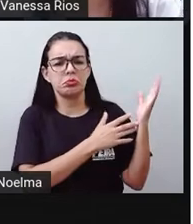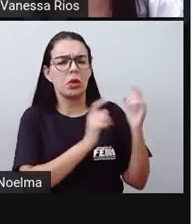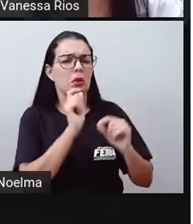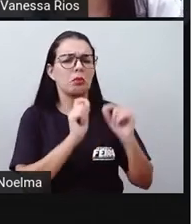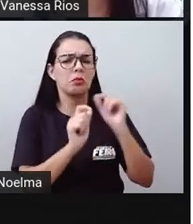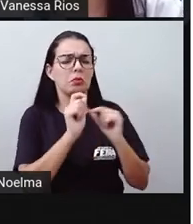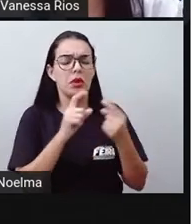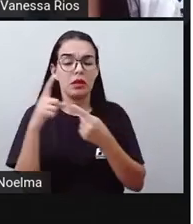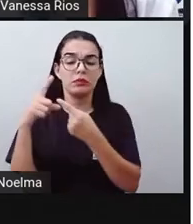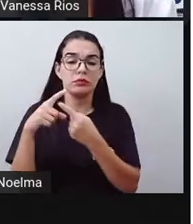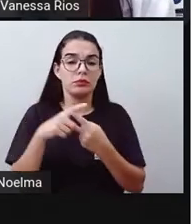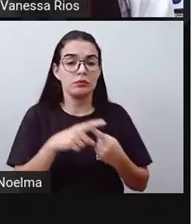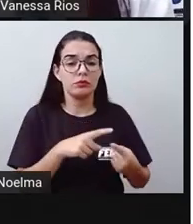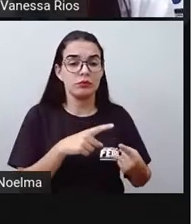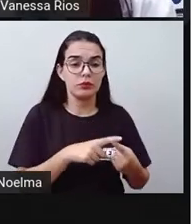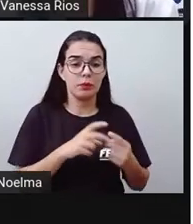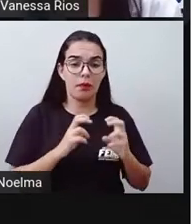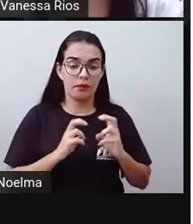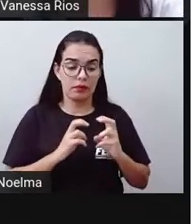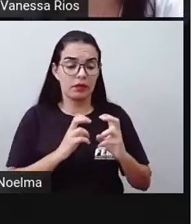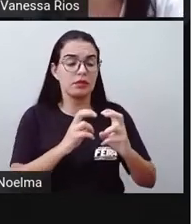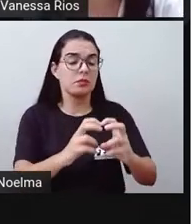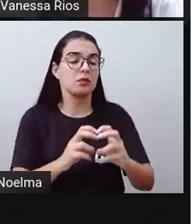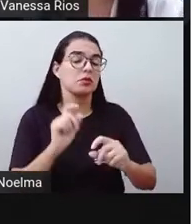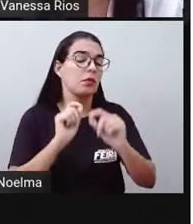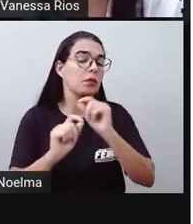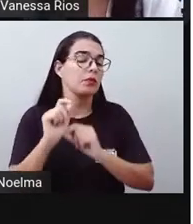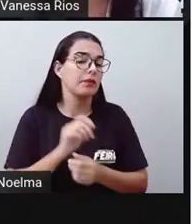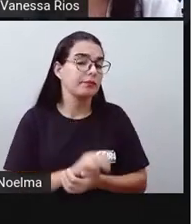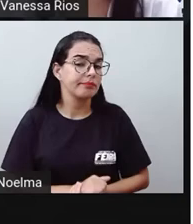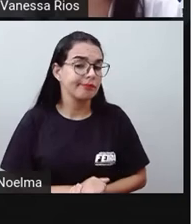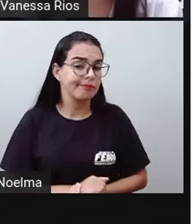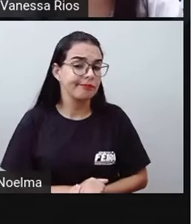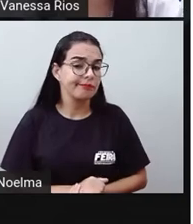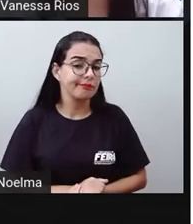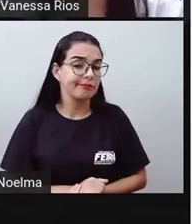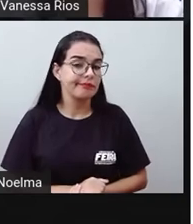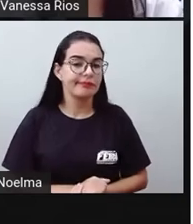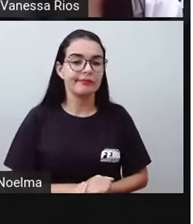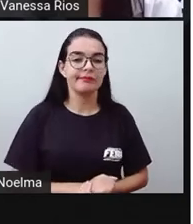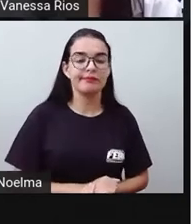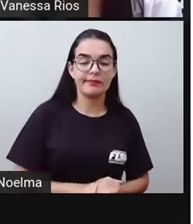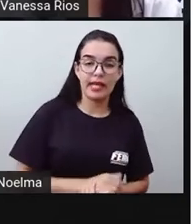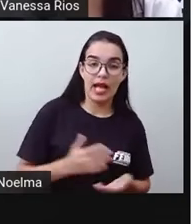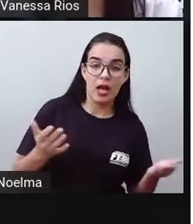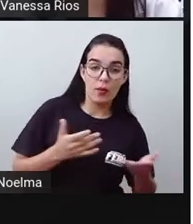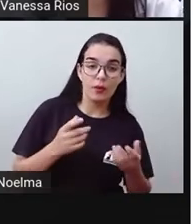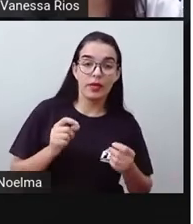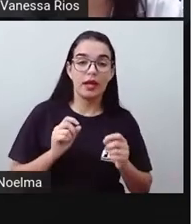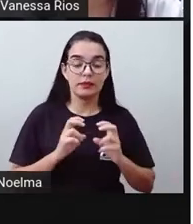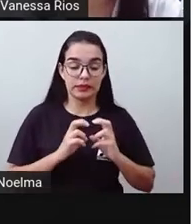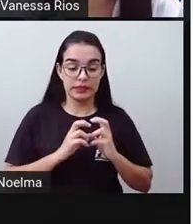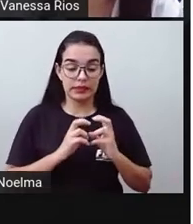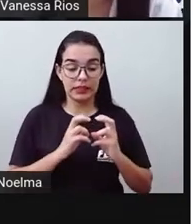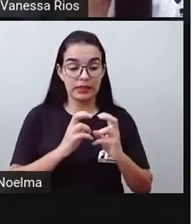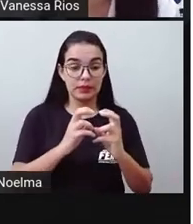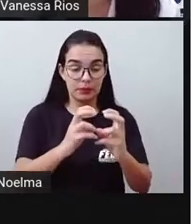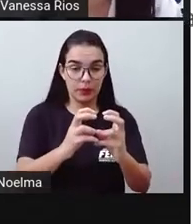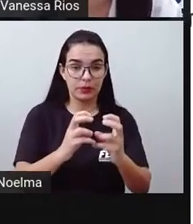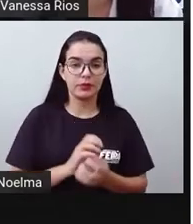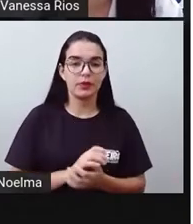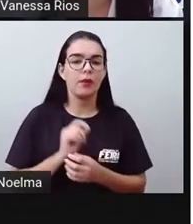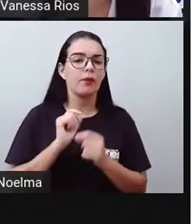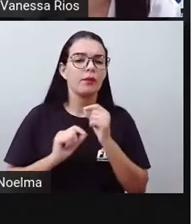de transportes ferroviários, mas a gente está falando só transportes, né? Estamos falando de meios de transportes.